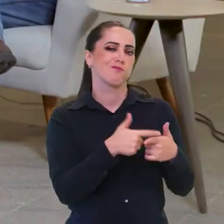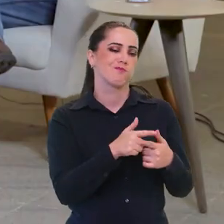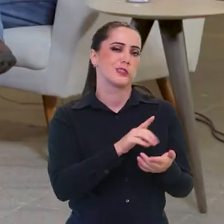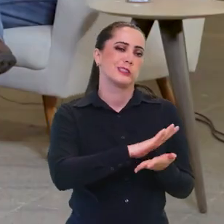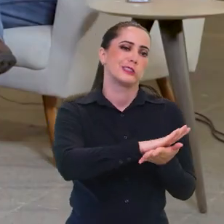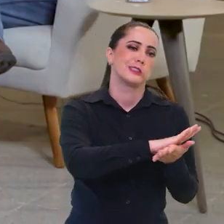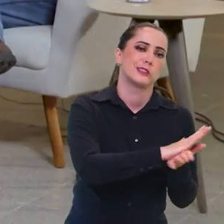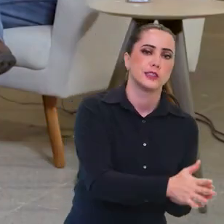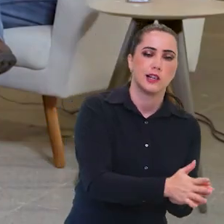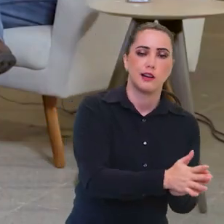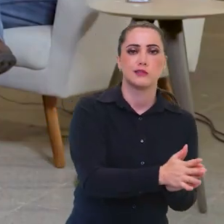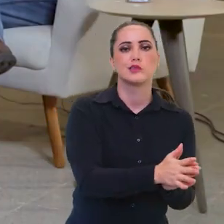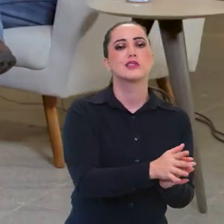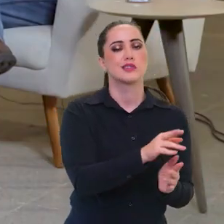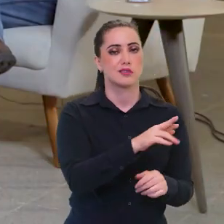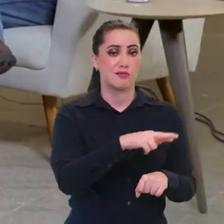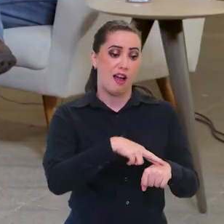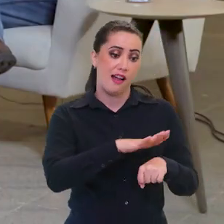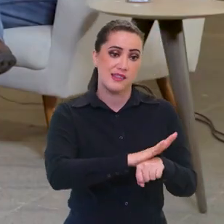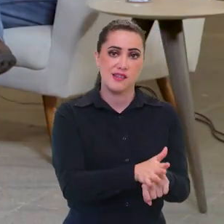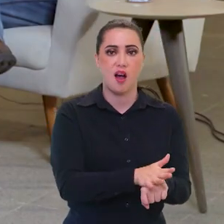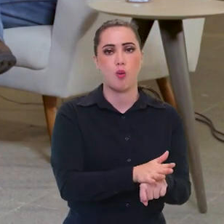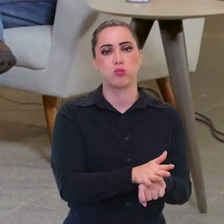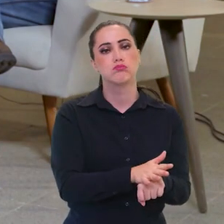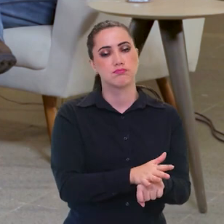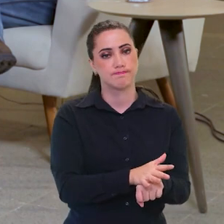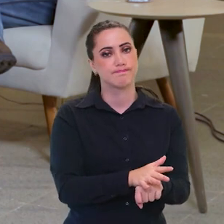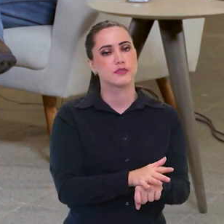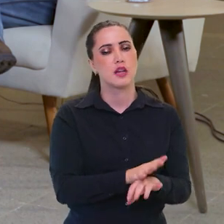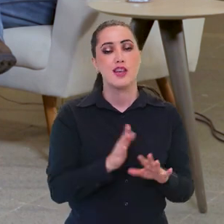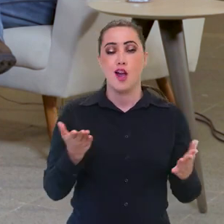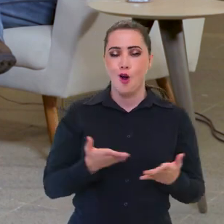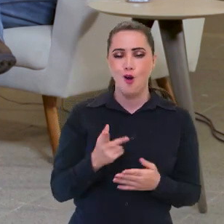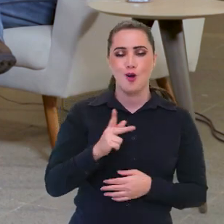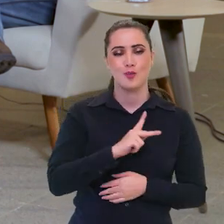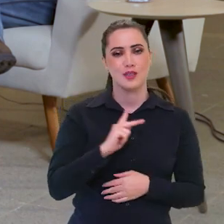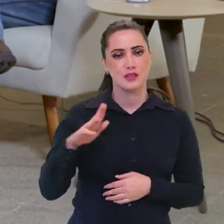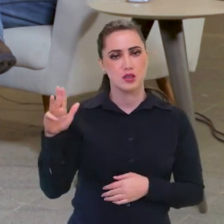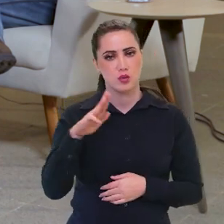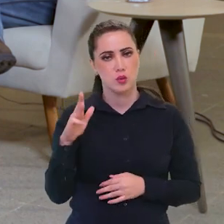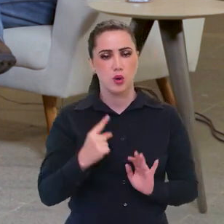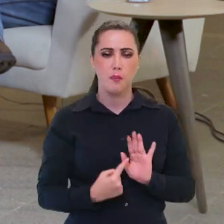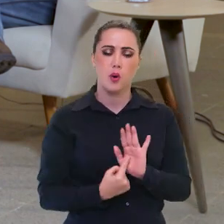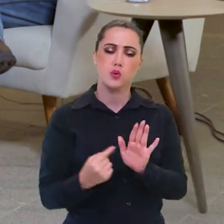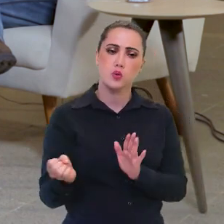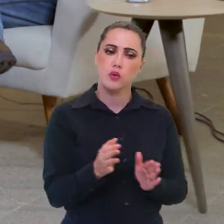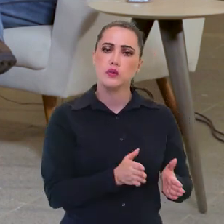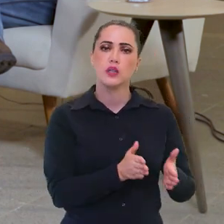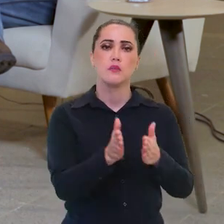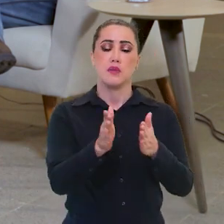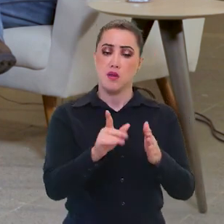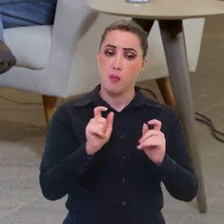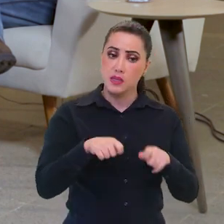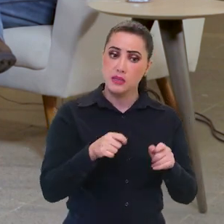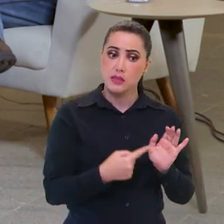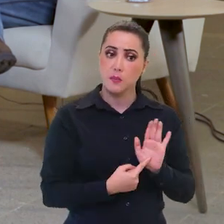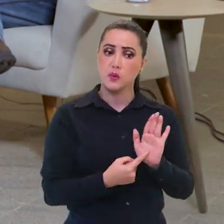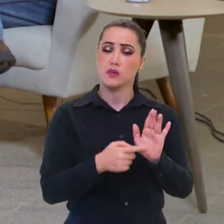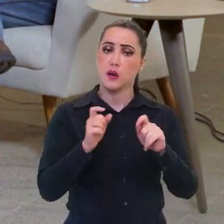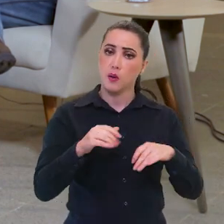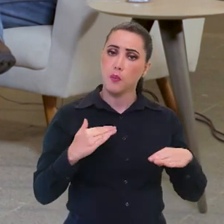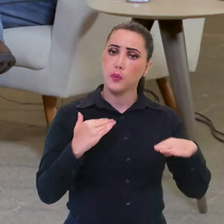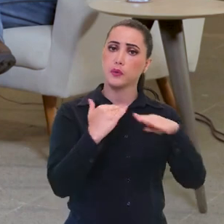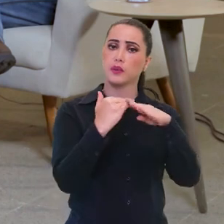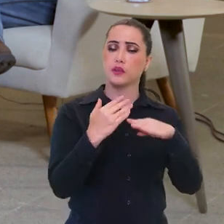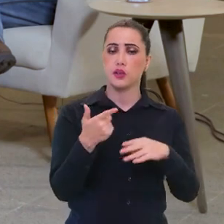discriminação racial muito forte. E o governo Lula está com esse viés. É preciso oportunizar que novas pessoas surjam,